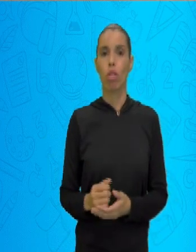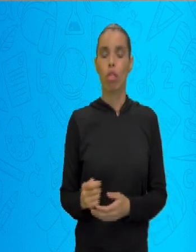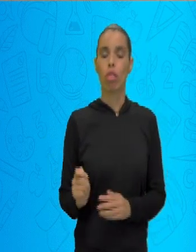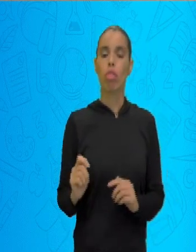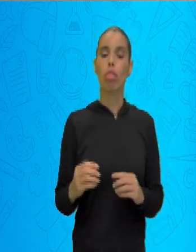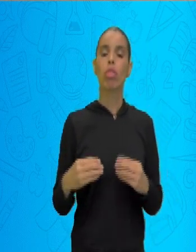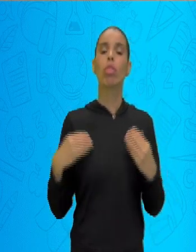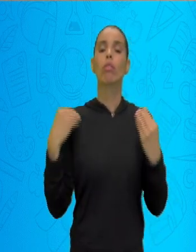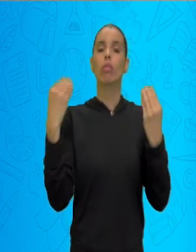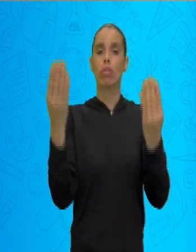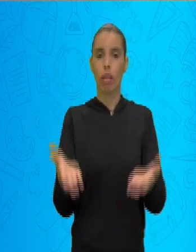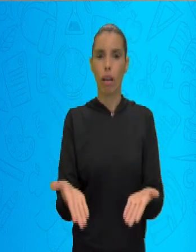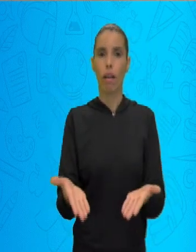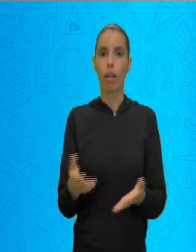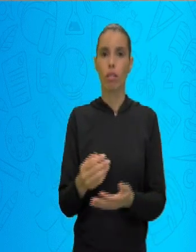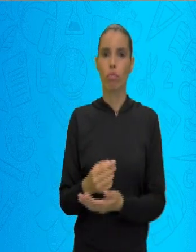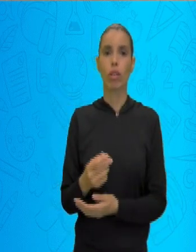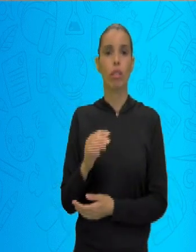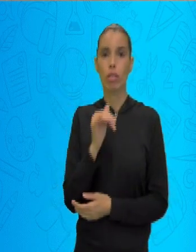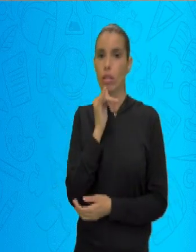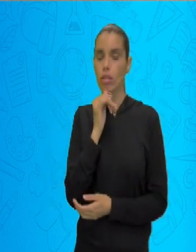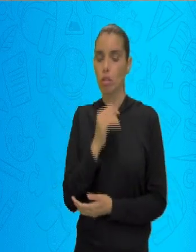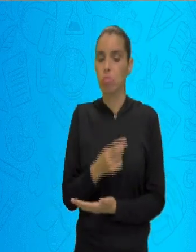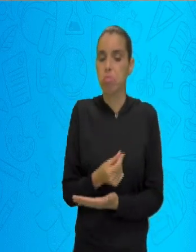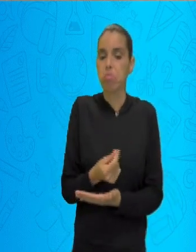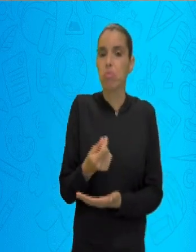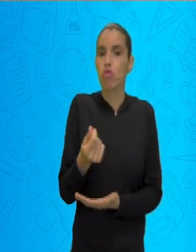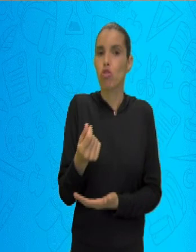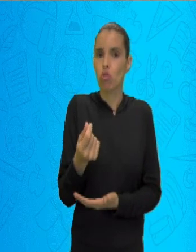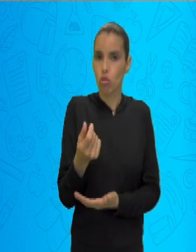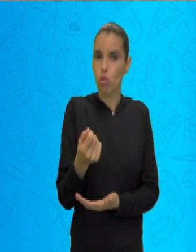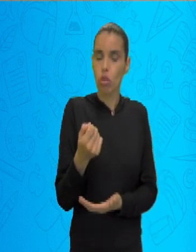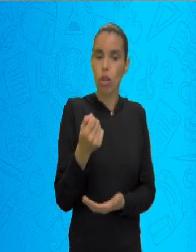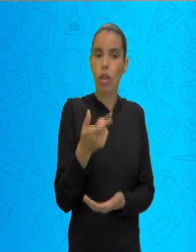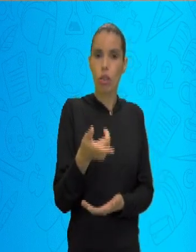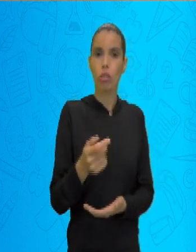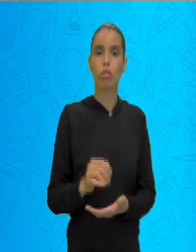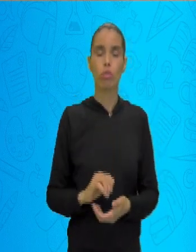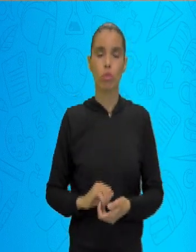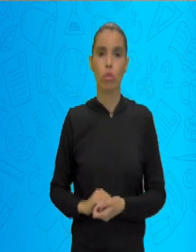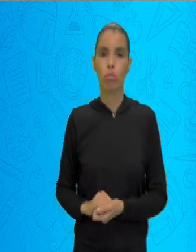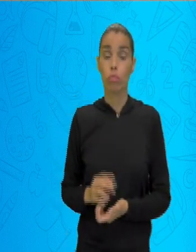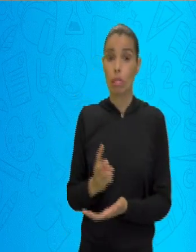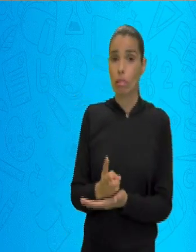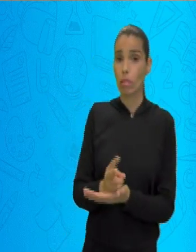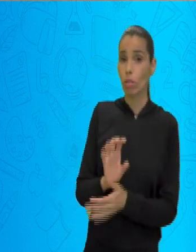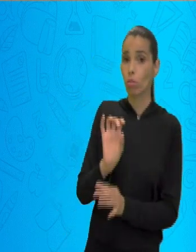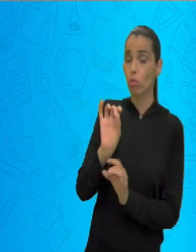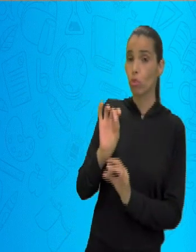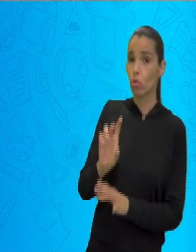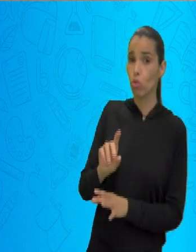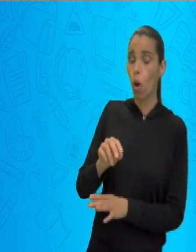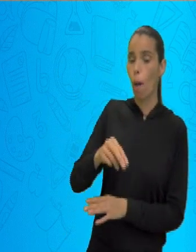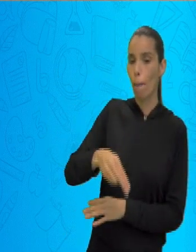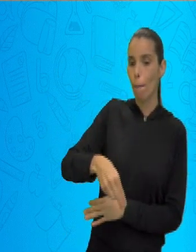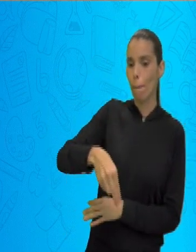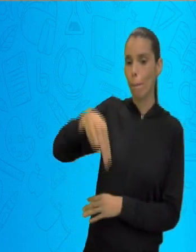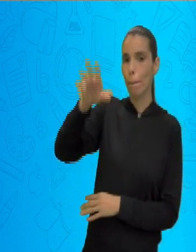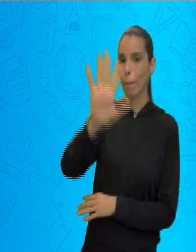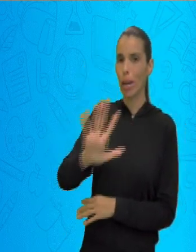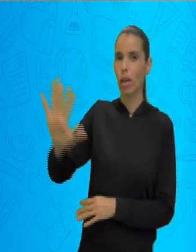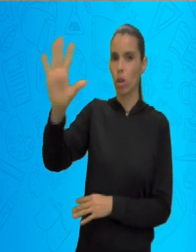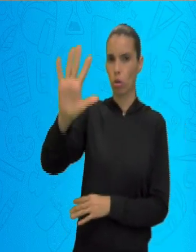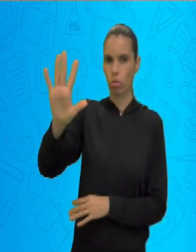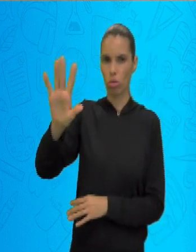região da seca, essa verba ia só para o Nordeste. o Norte de